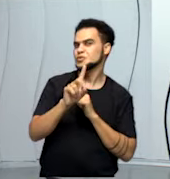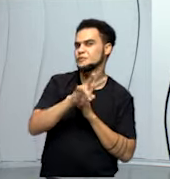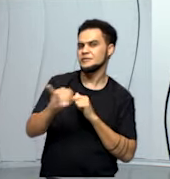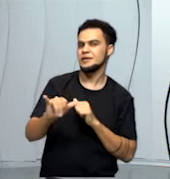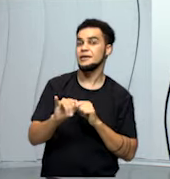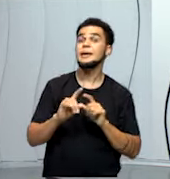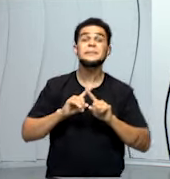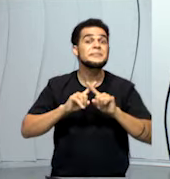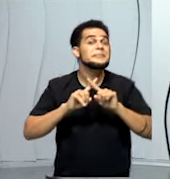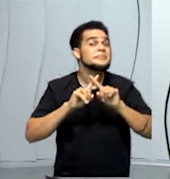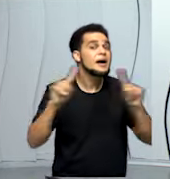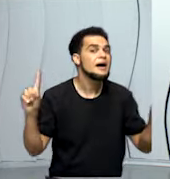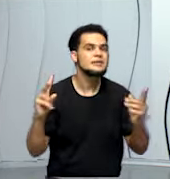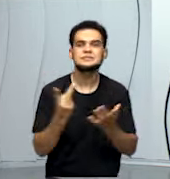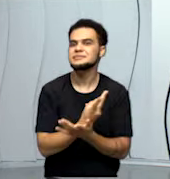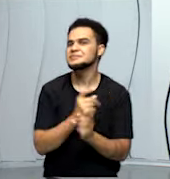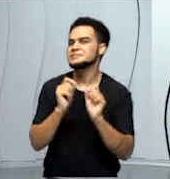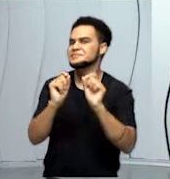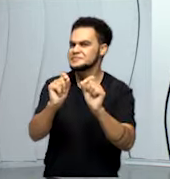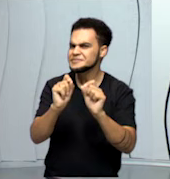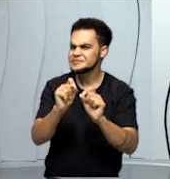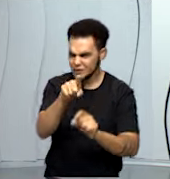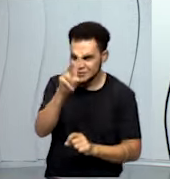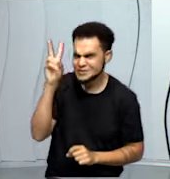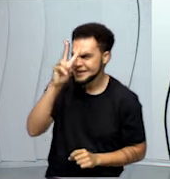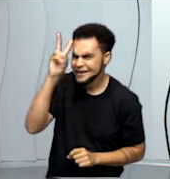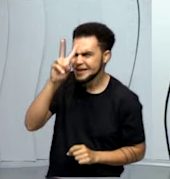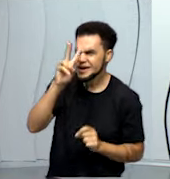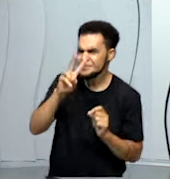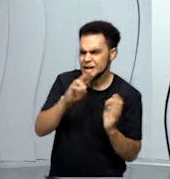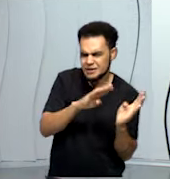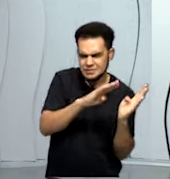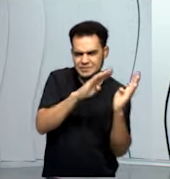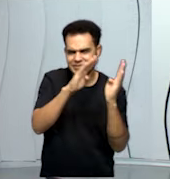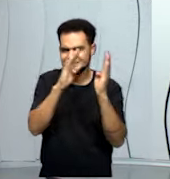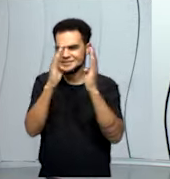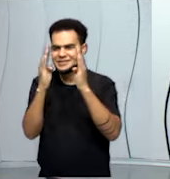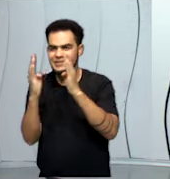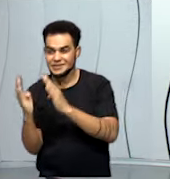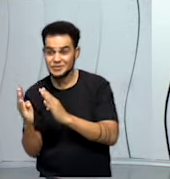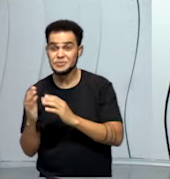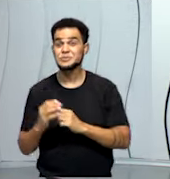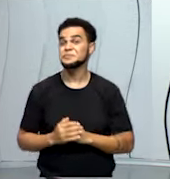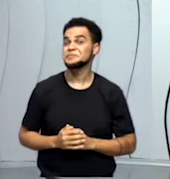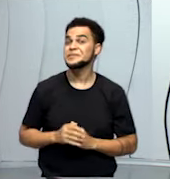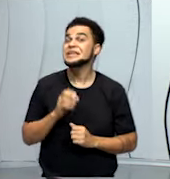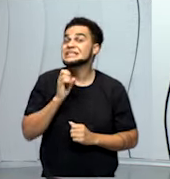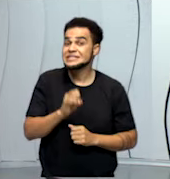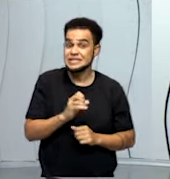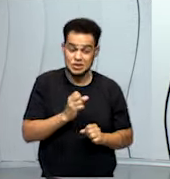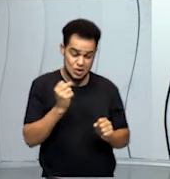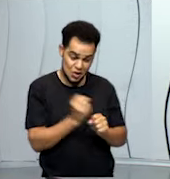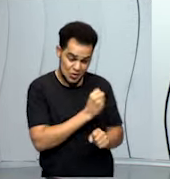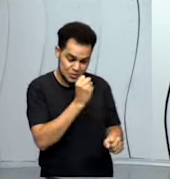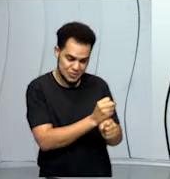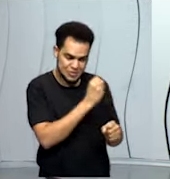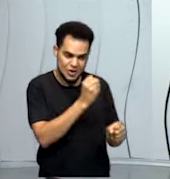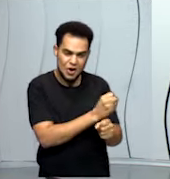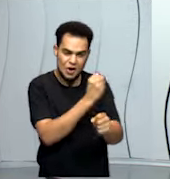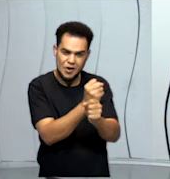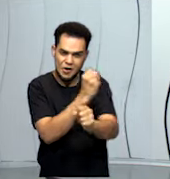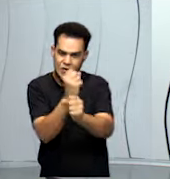acontece que você se lembra do ciclo? Quando nós construímos uma hidrelétrica,